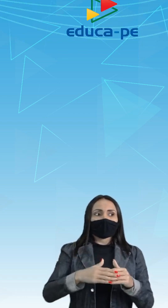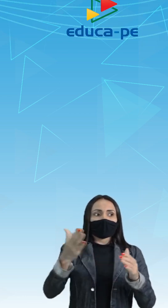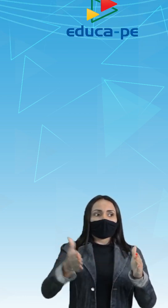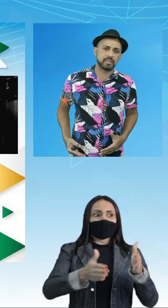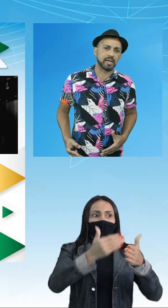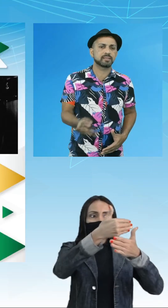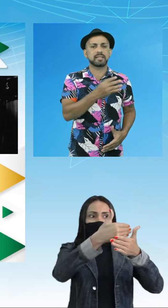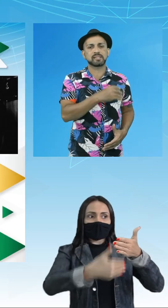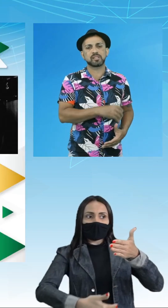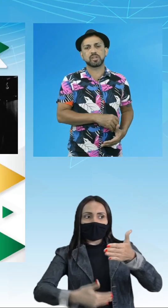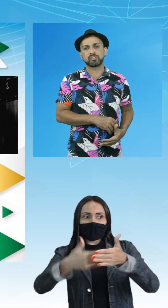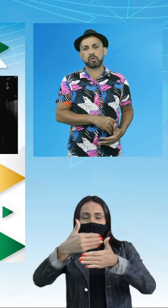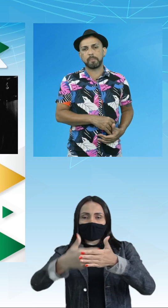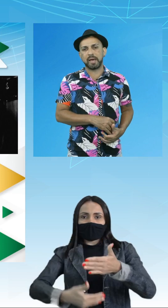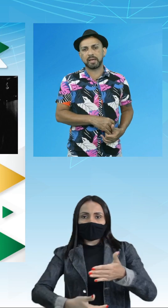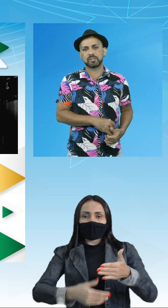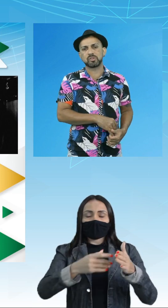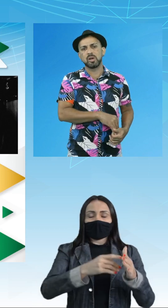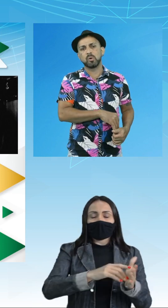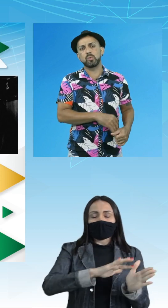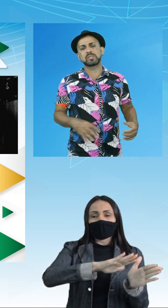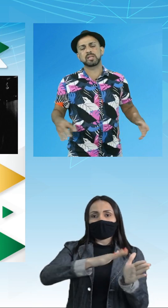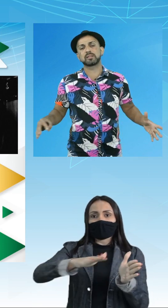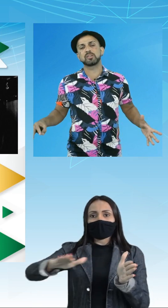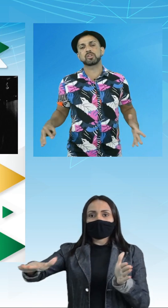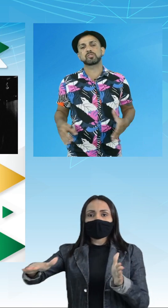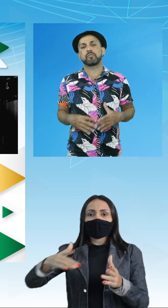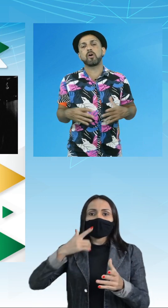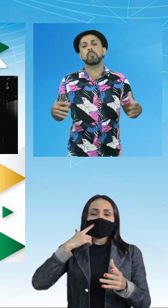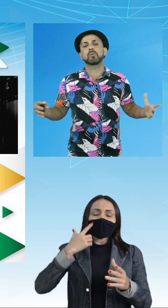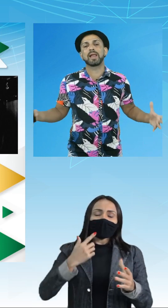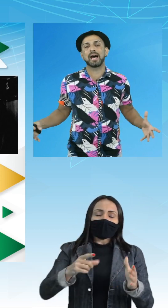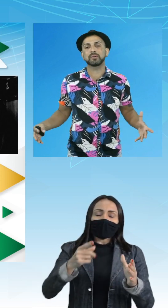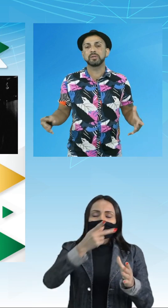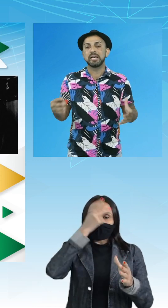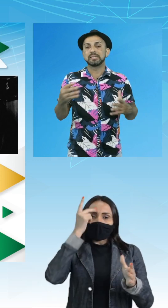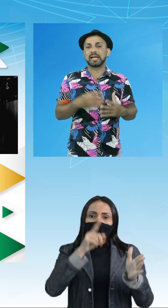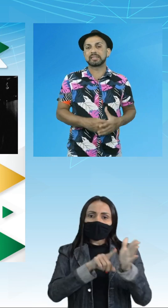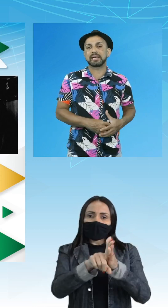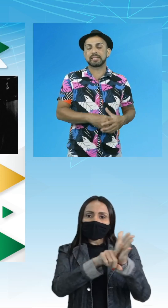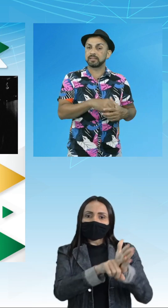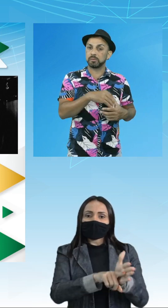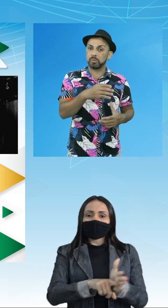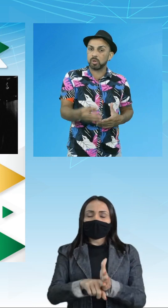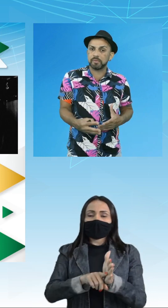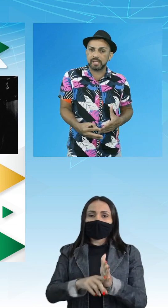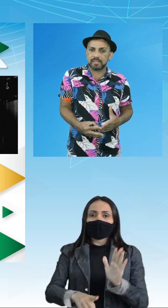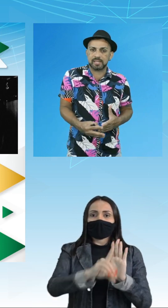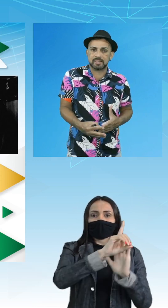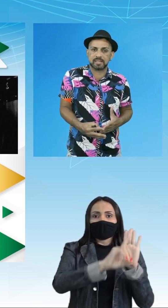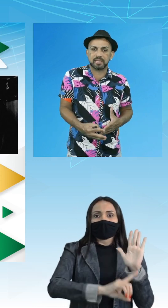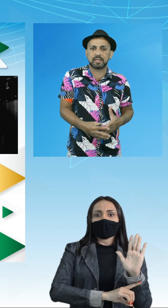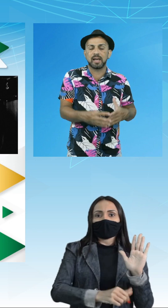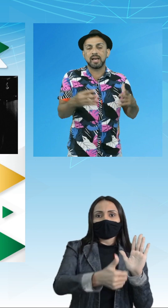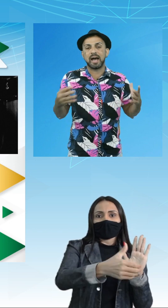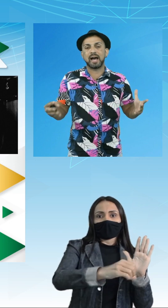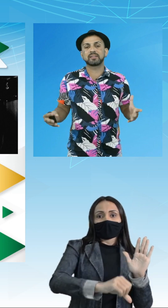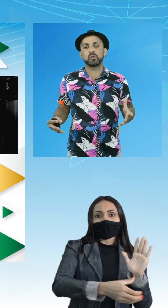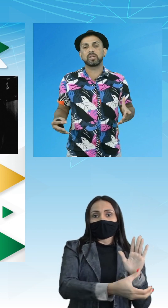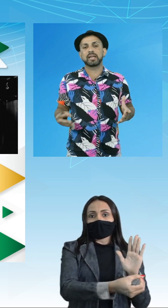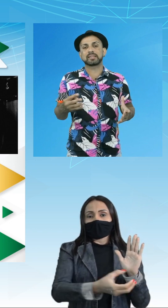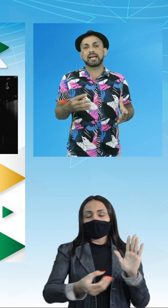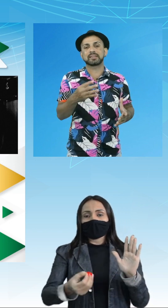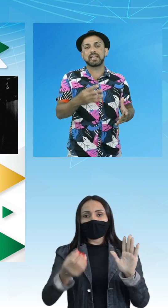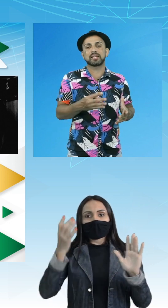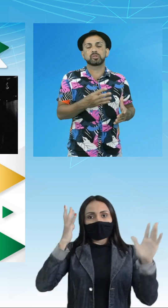que diante dessas descobertas, os cientistas formularam na década de 1960 a